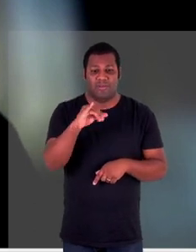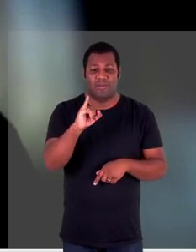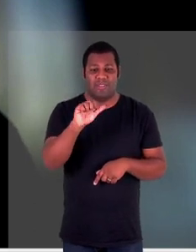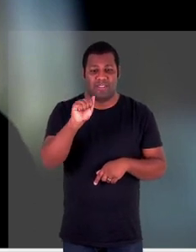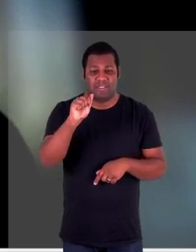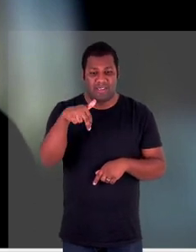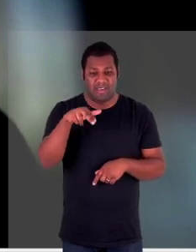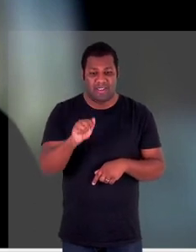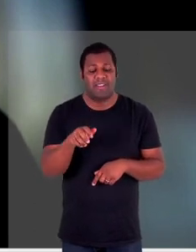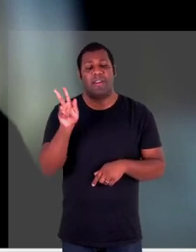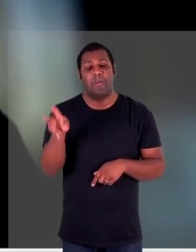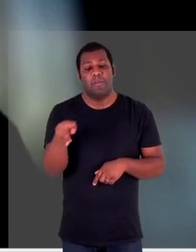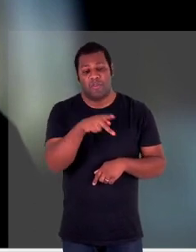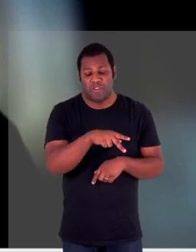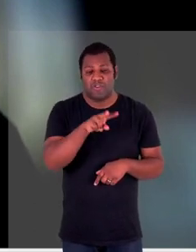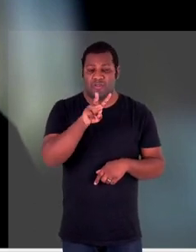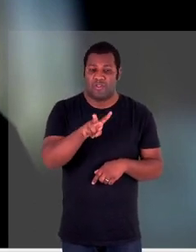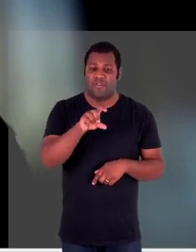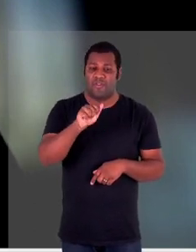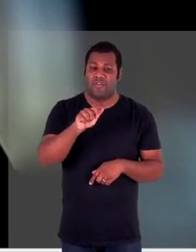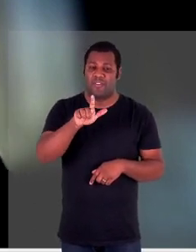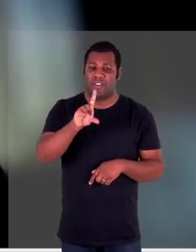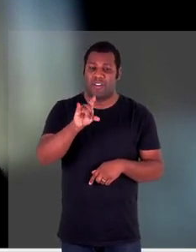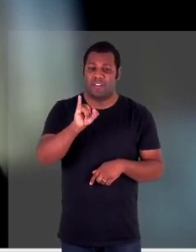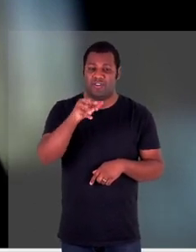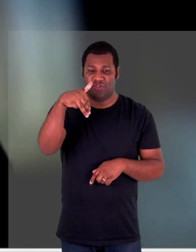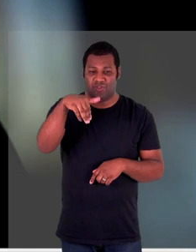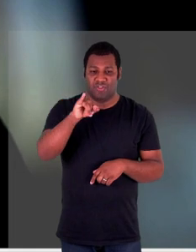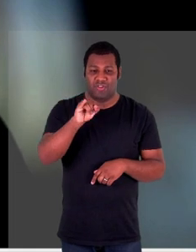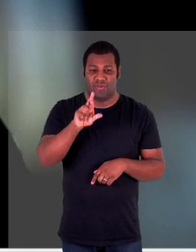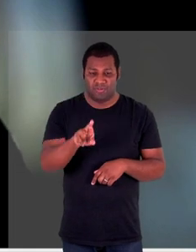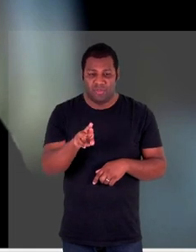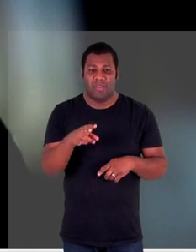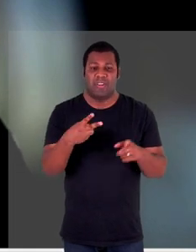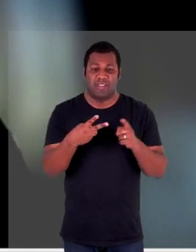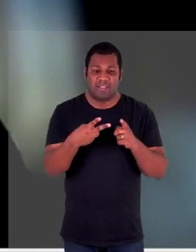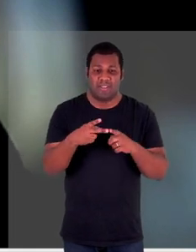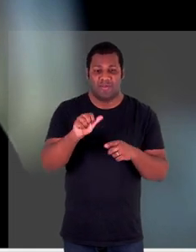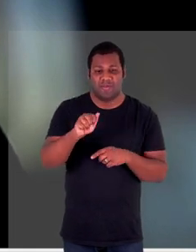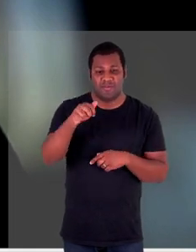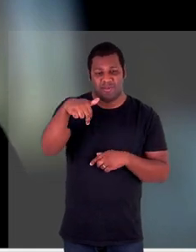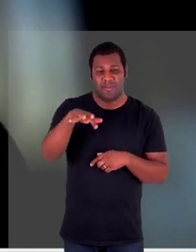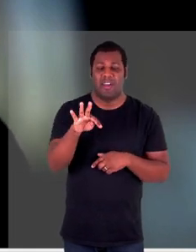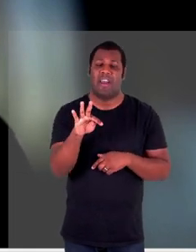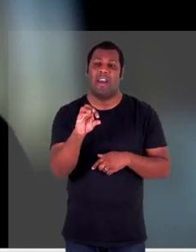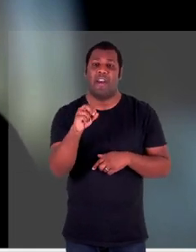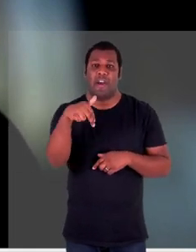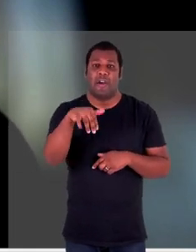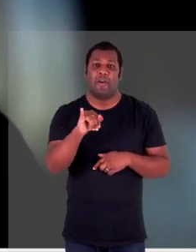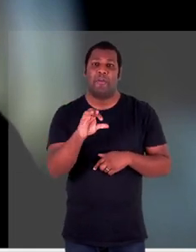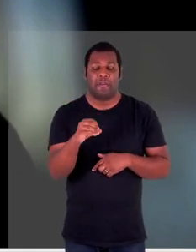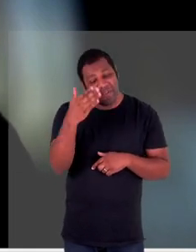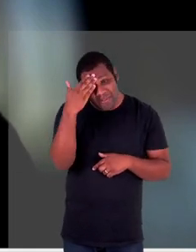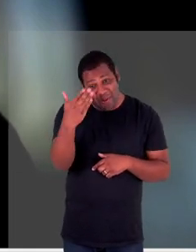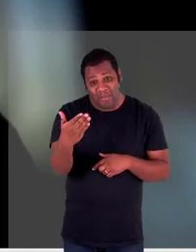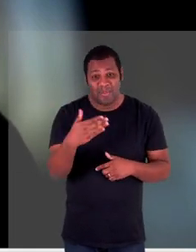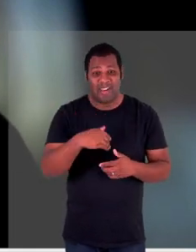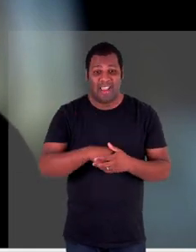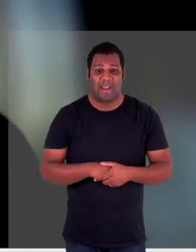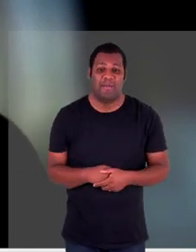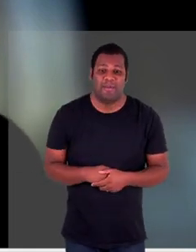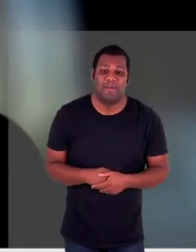excelente e extremamente difícil agora de seguir na parte jurídica apresentações que me antecederam